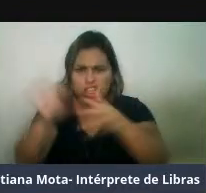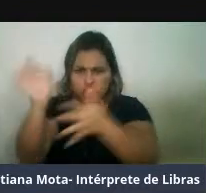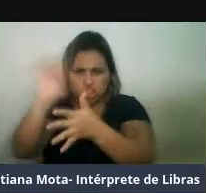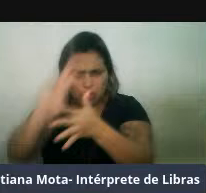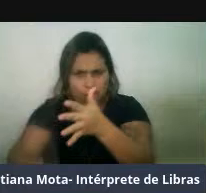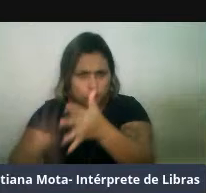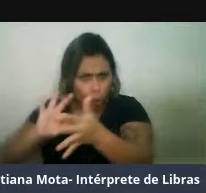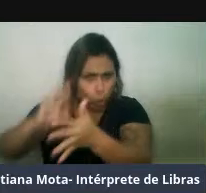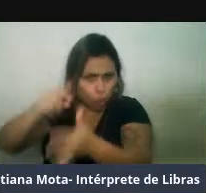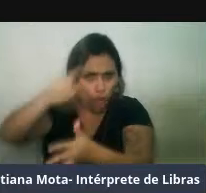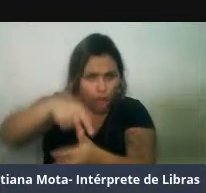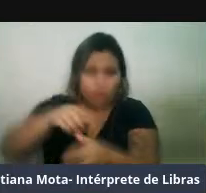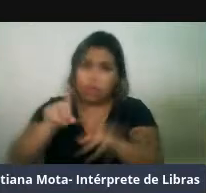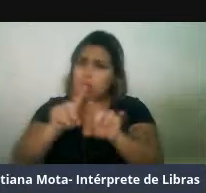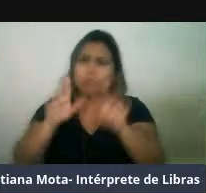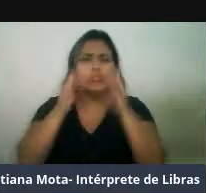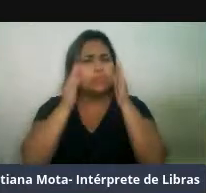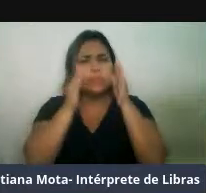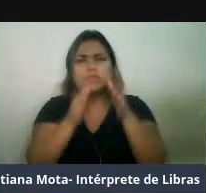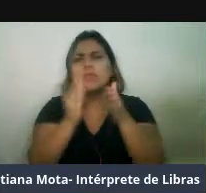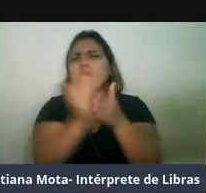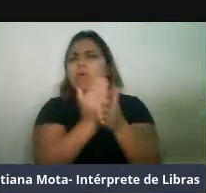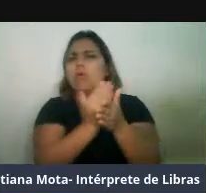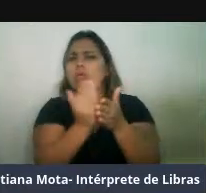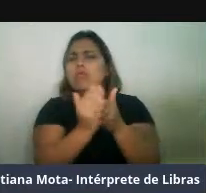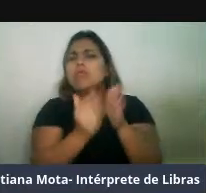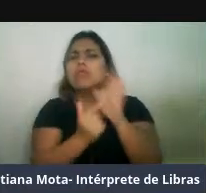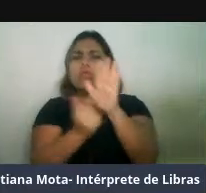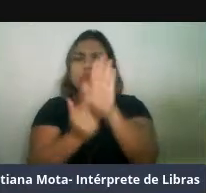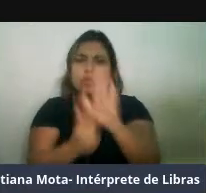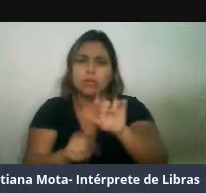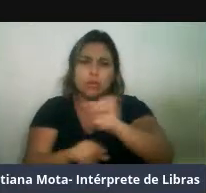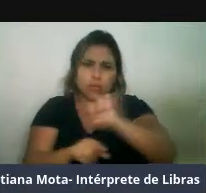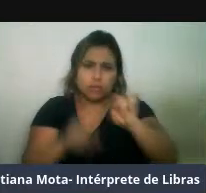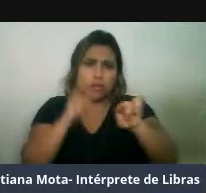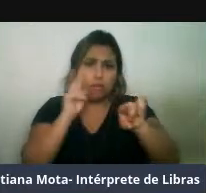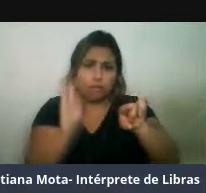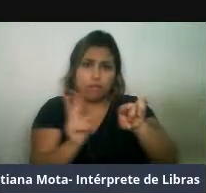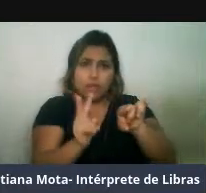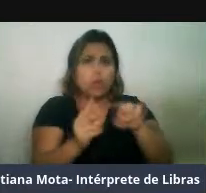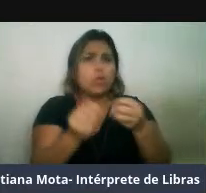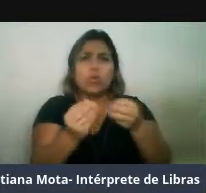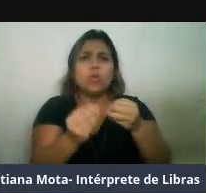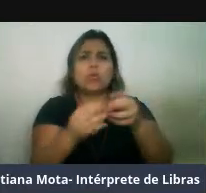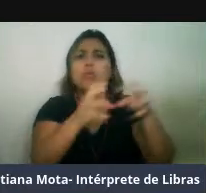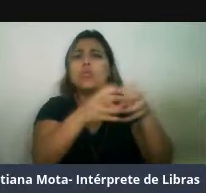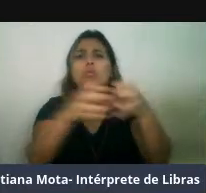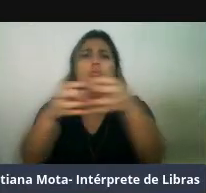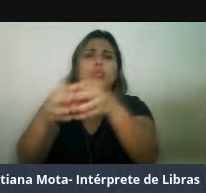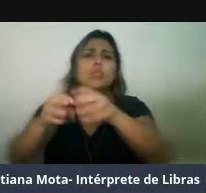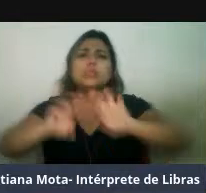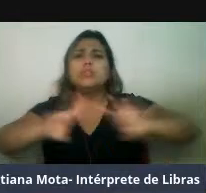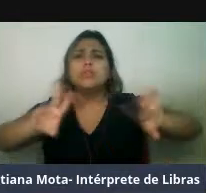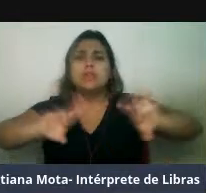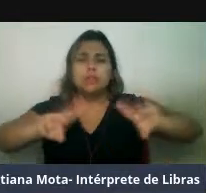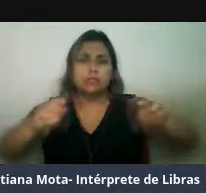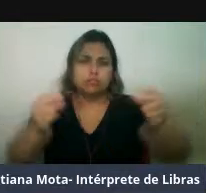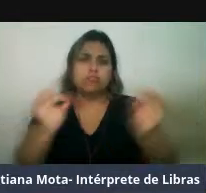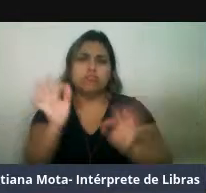trazer para vocês um pouco da distribuição, né, dos diferentes grupos de mamíferos marinhos e algumas